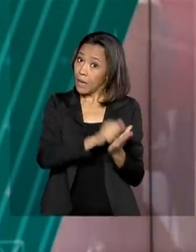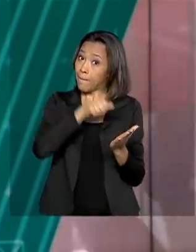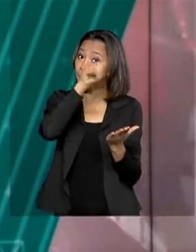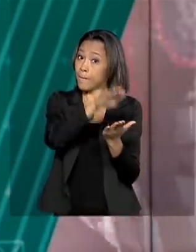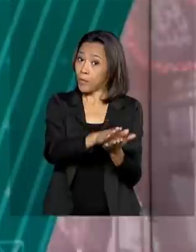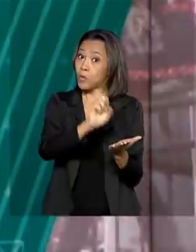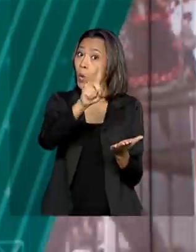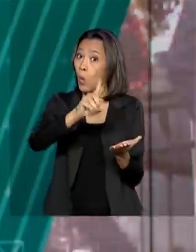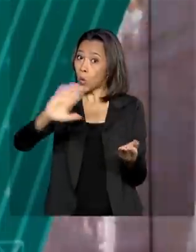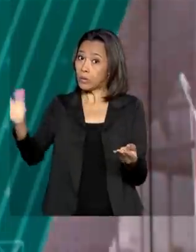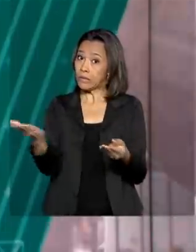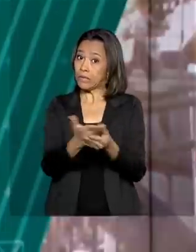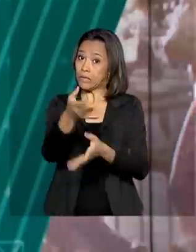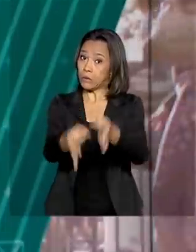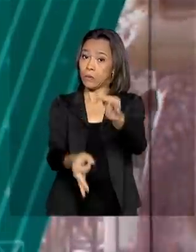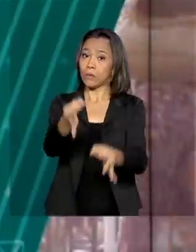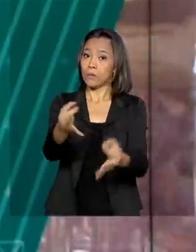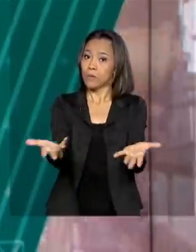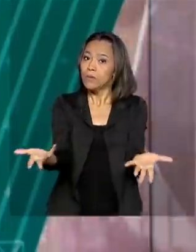ou uma intimação formal.